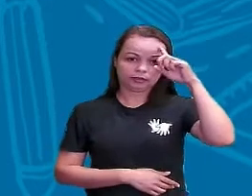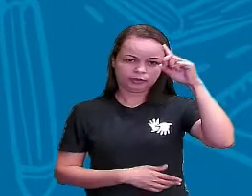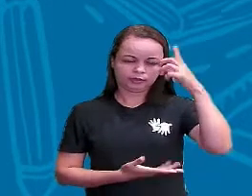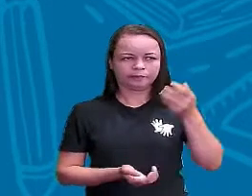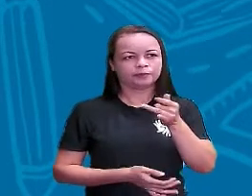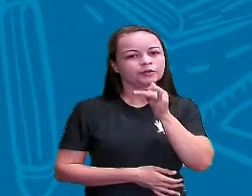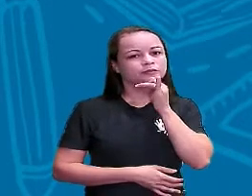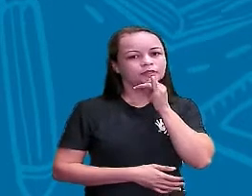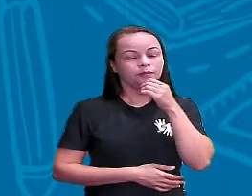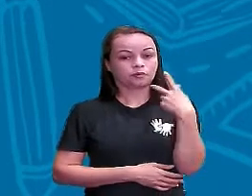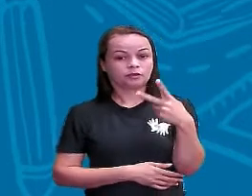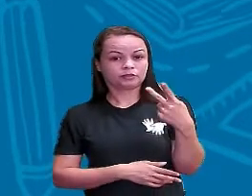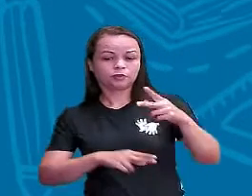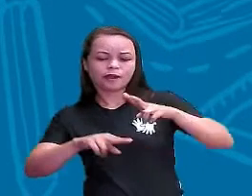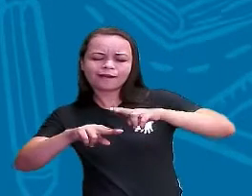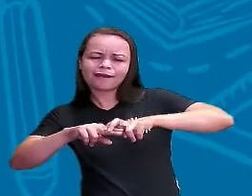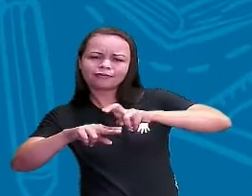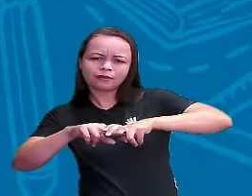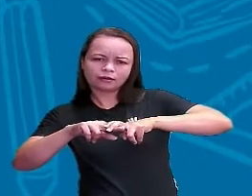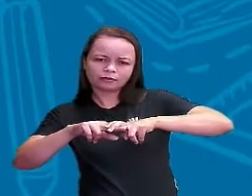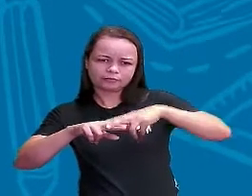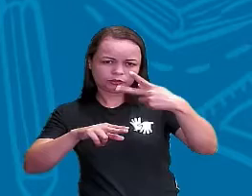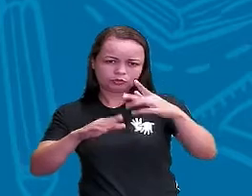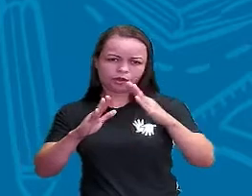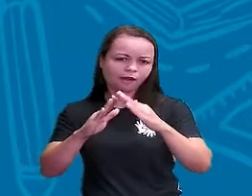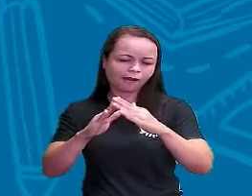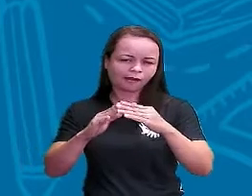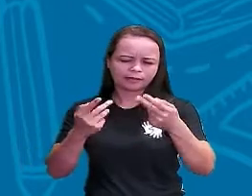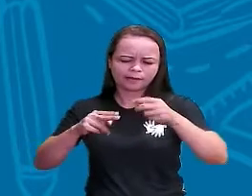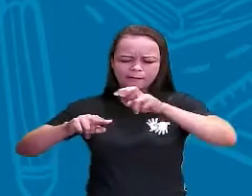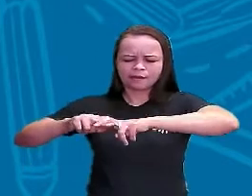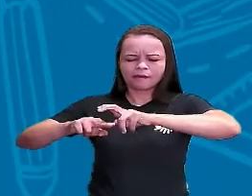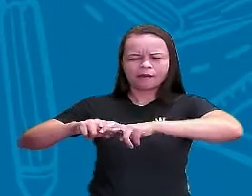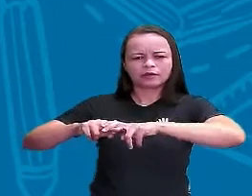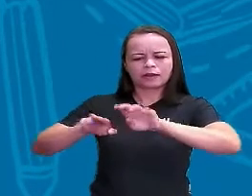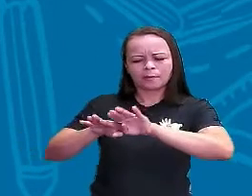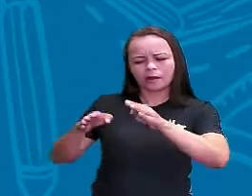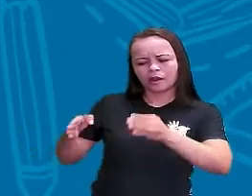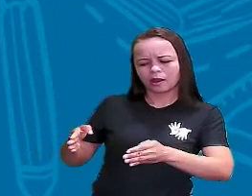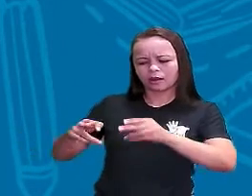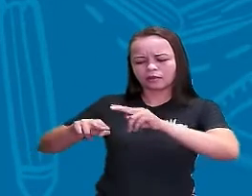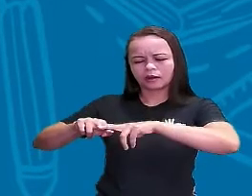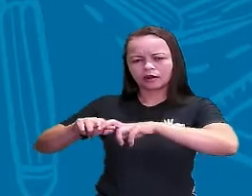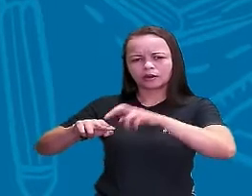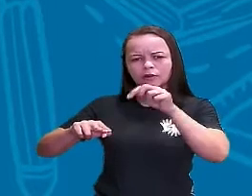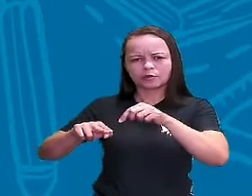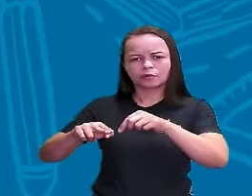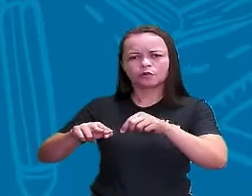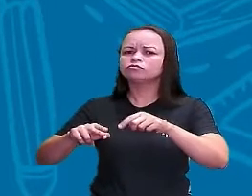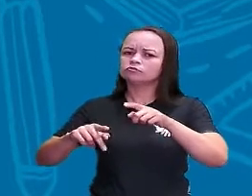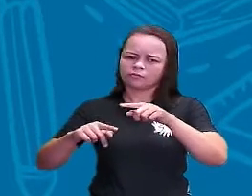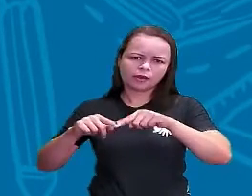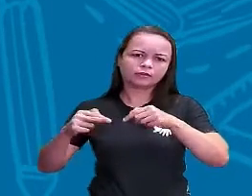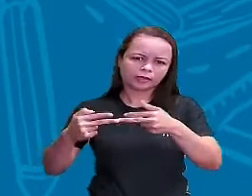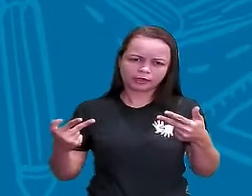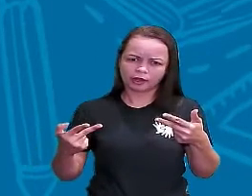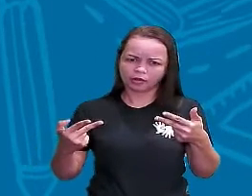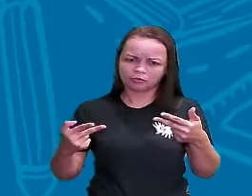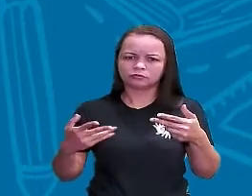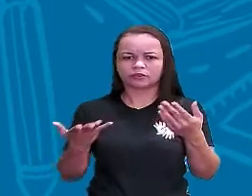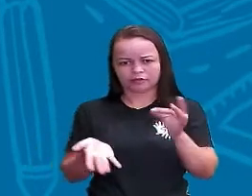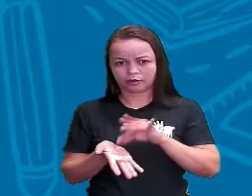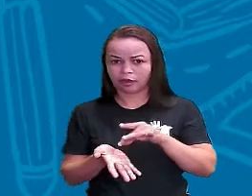a cadeira da sua casa Para você sentar na sua mesa Aquela cadeira foi confeccionada com algum tipo de material E